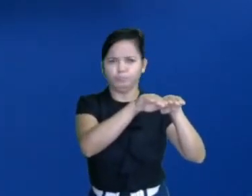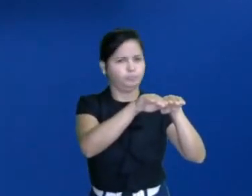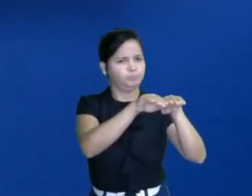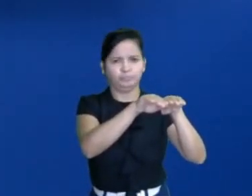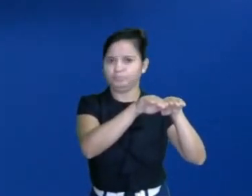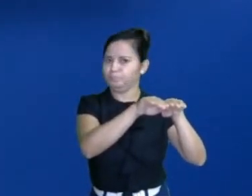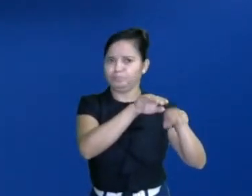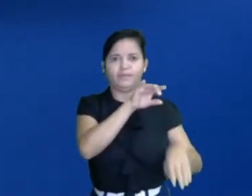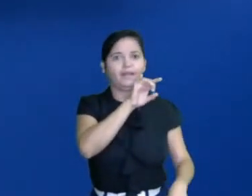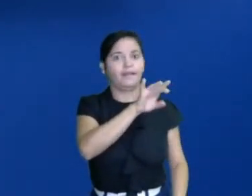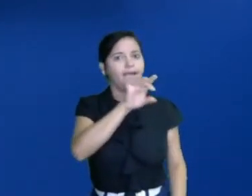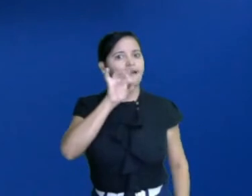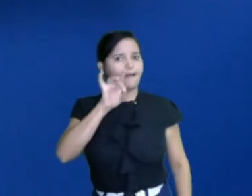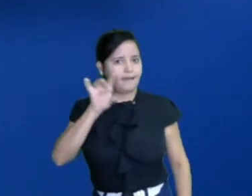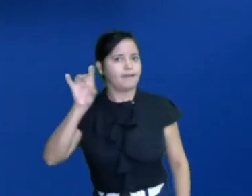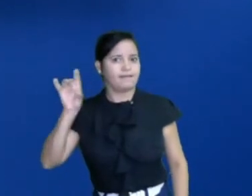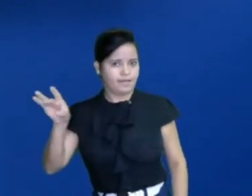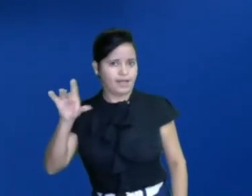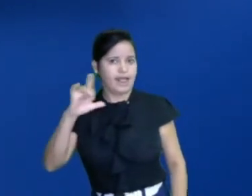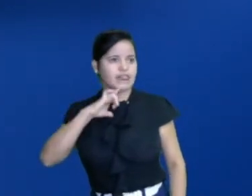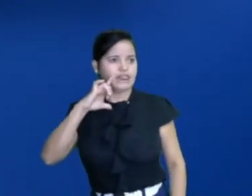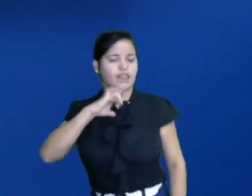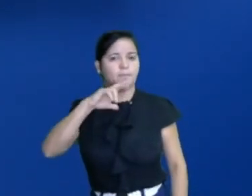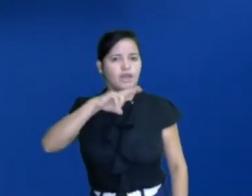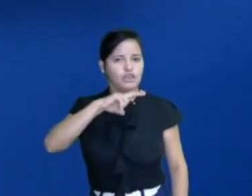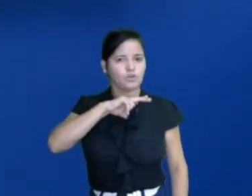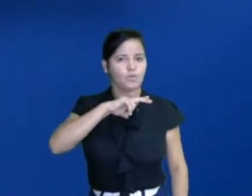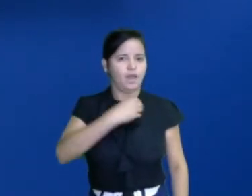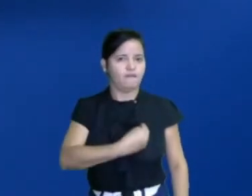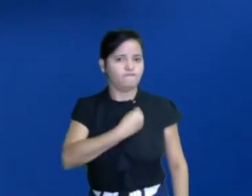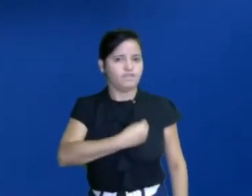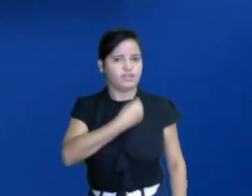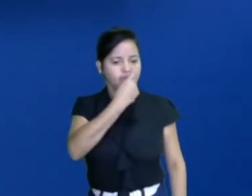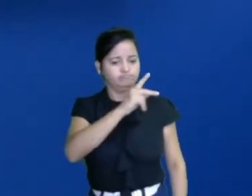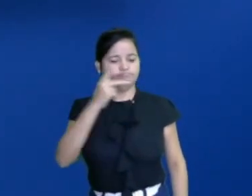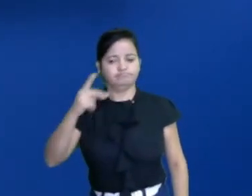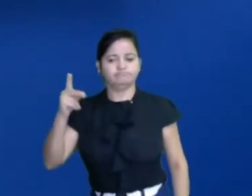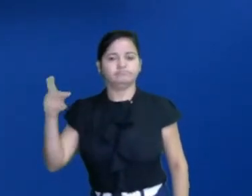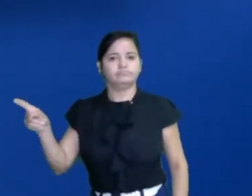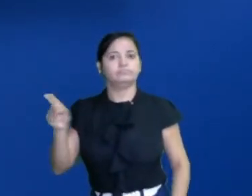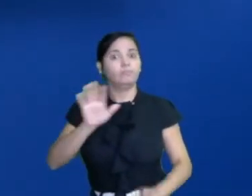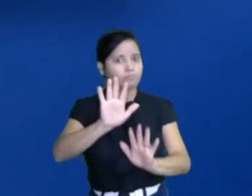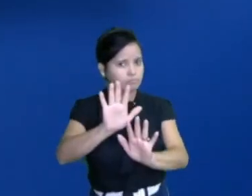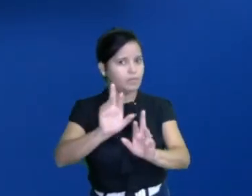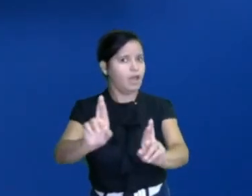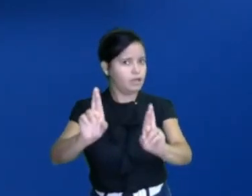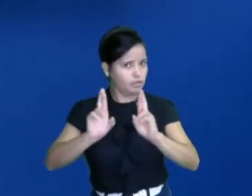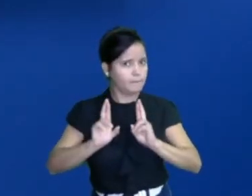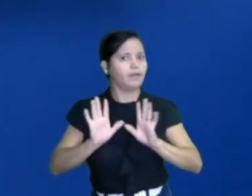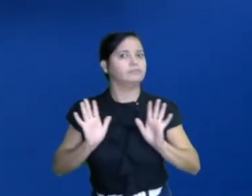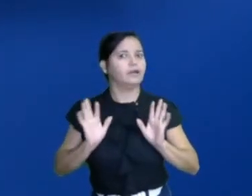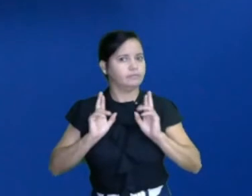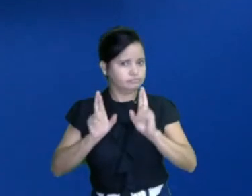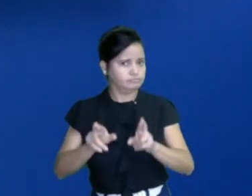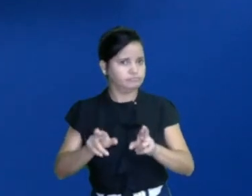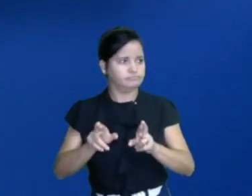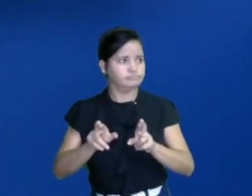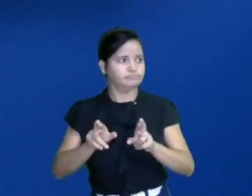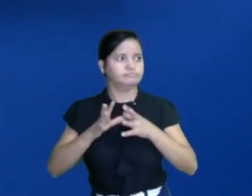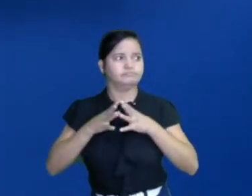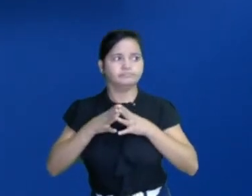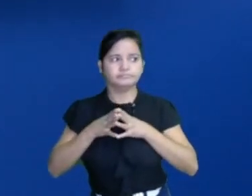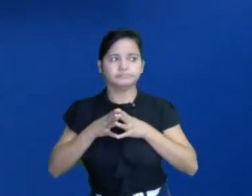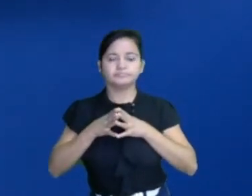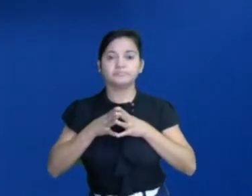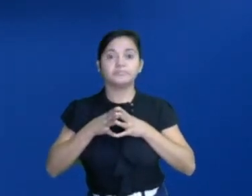Cada um tem a sua particularidade. Mas que é importante que a gente respeite. A gente